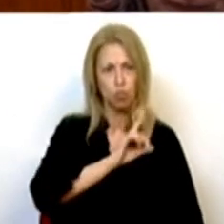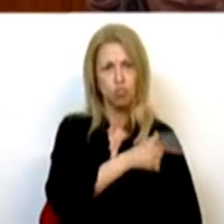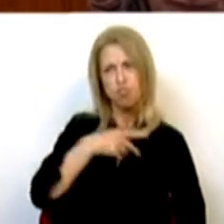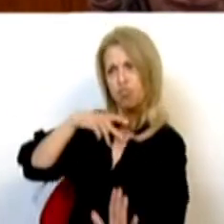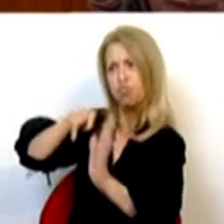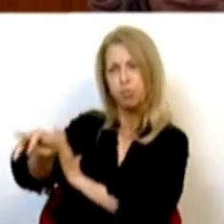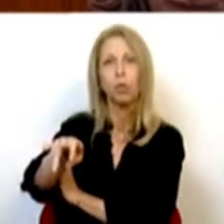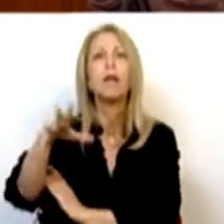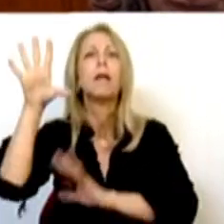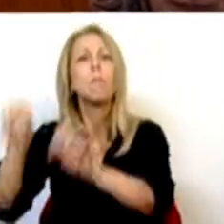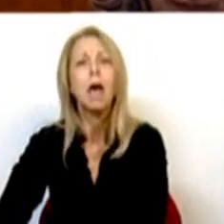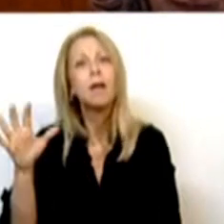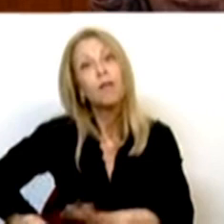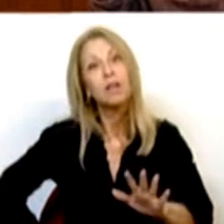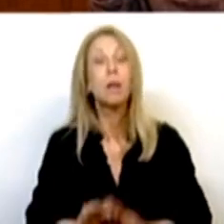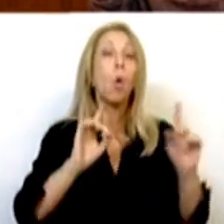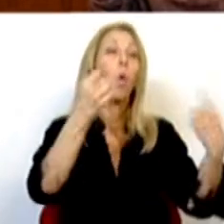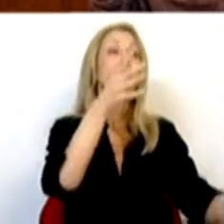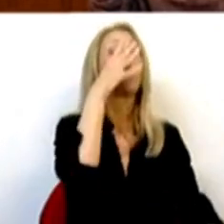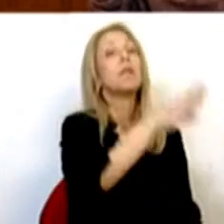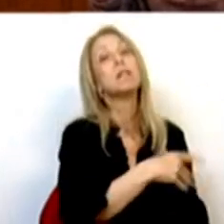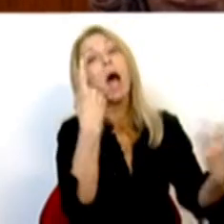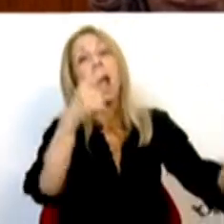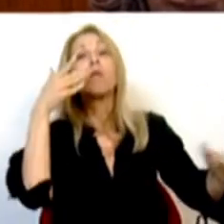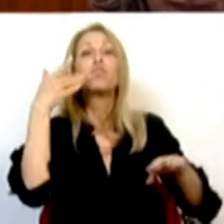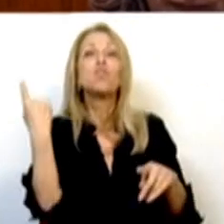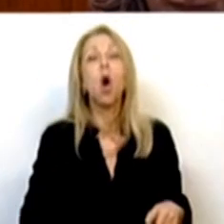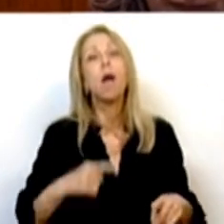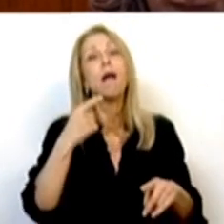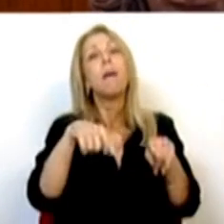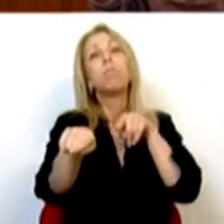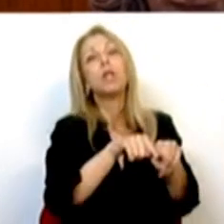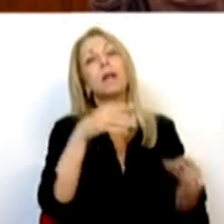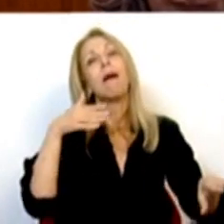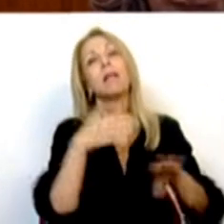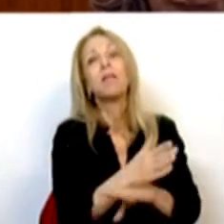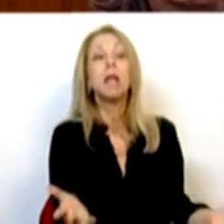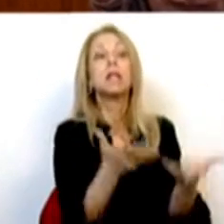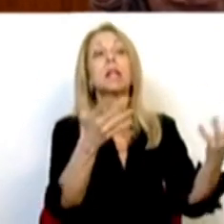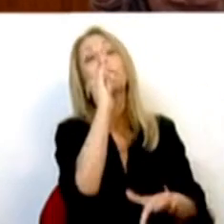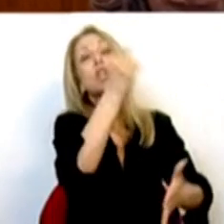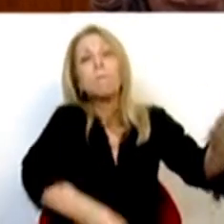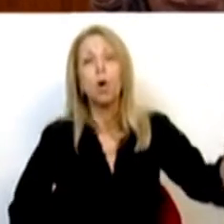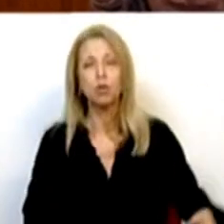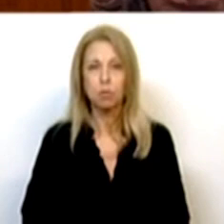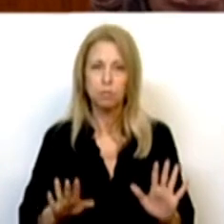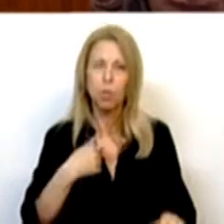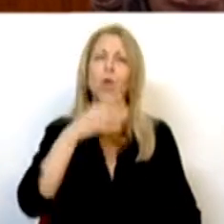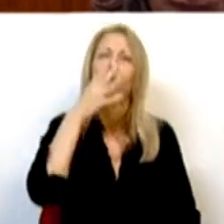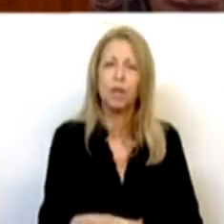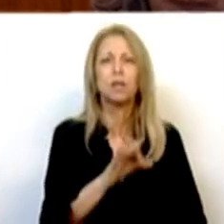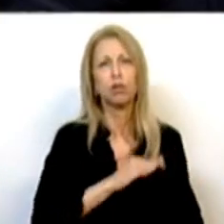acham que estamos a fazer a política apenas com incentivos fiscais. Mas aquilo que eu vos digo, Srs. Deputados, aquilo que eu vos digo, Srs. Deputados, é que